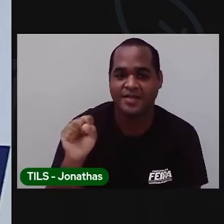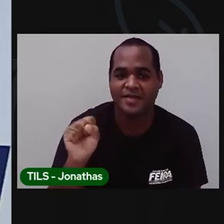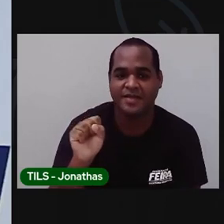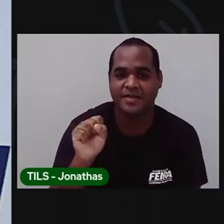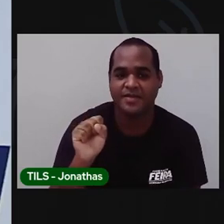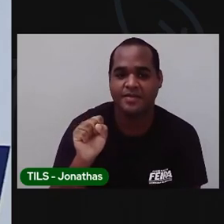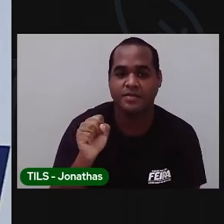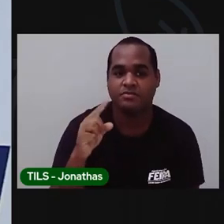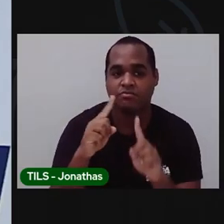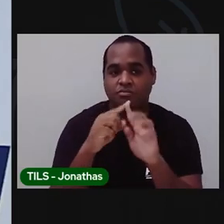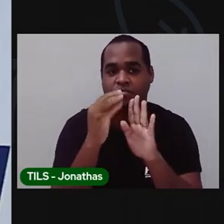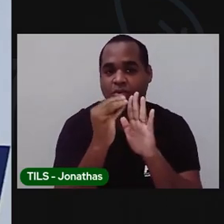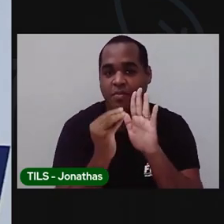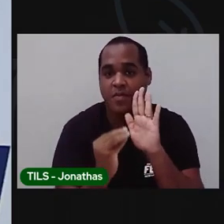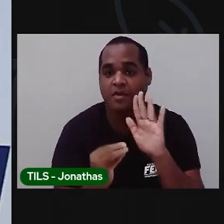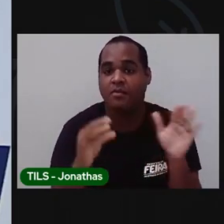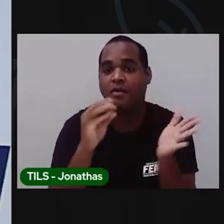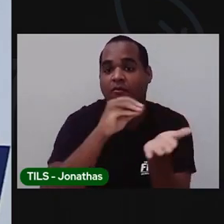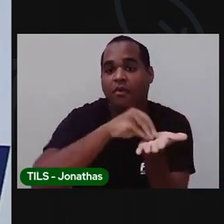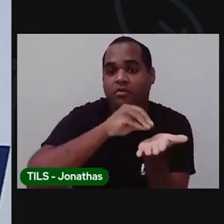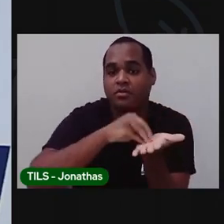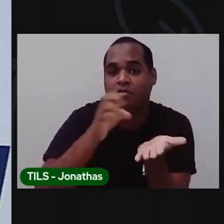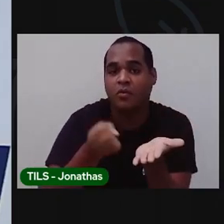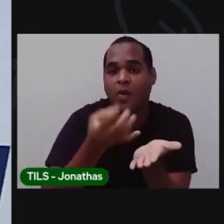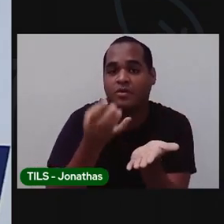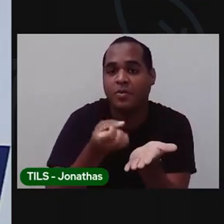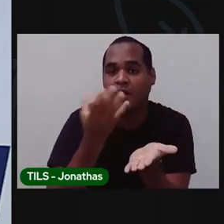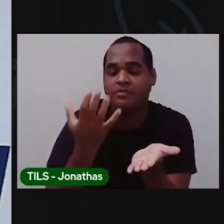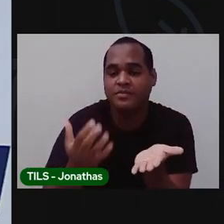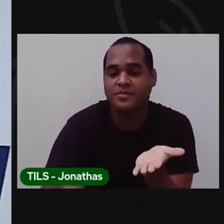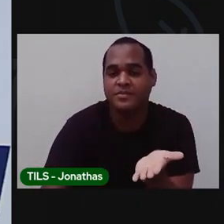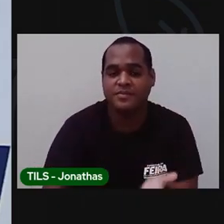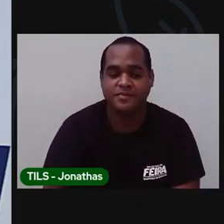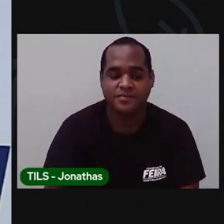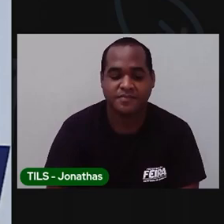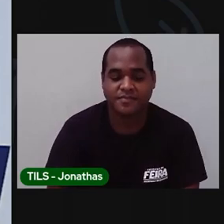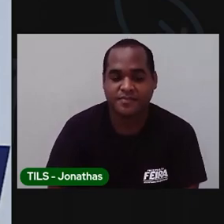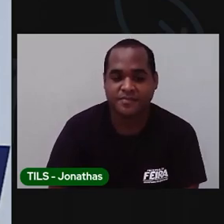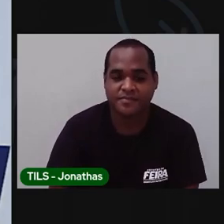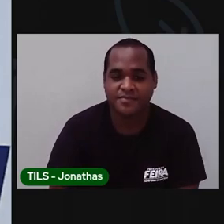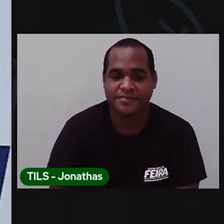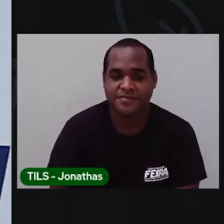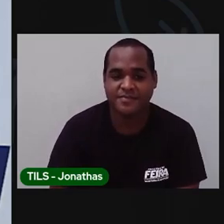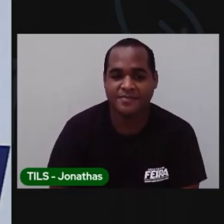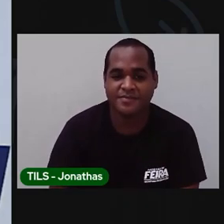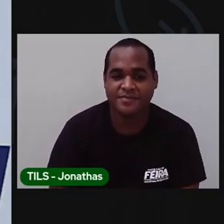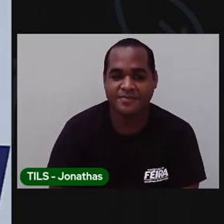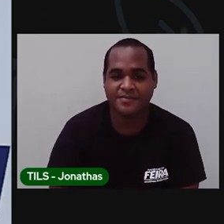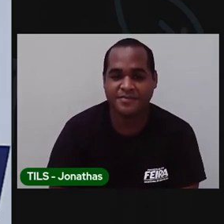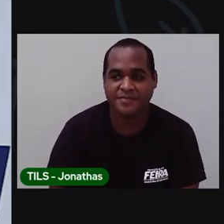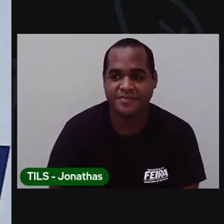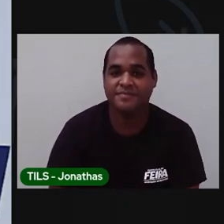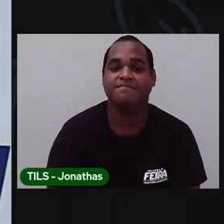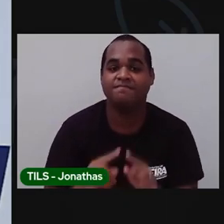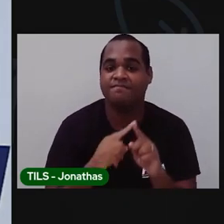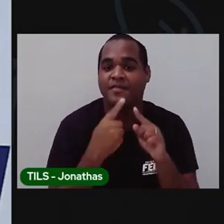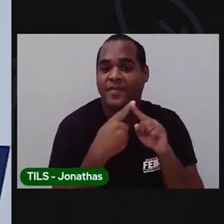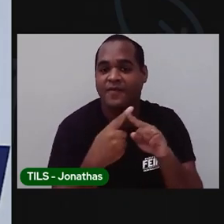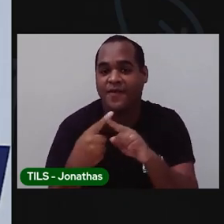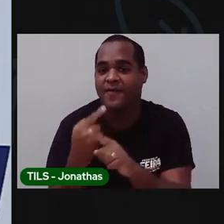Então, quantos estão faltando para a gente preencher todinha de xizinhos vermelhos?